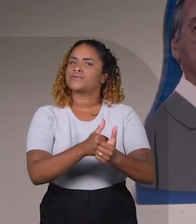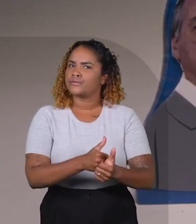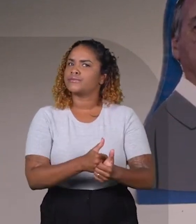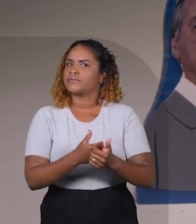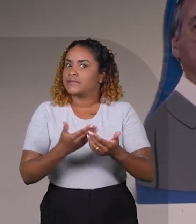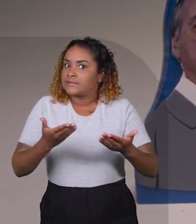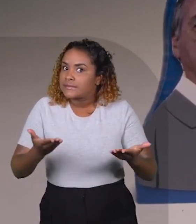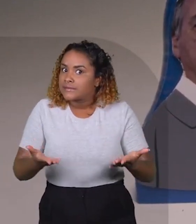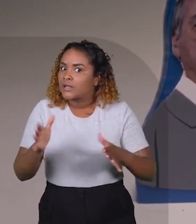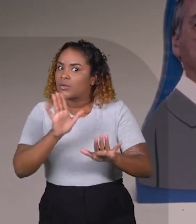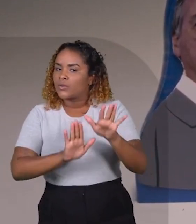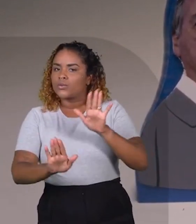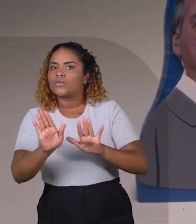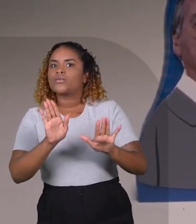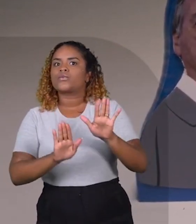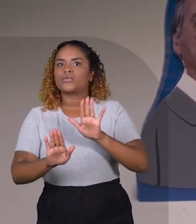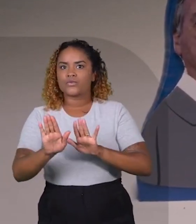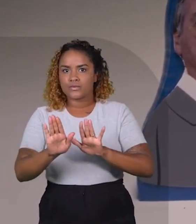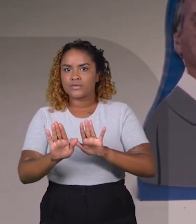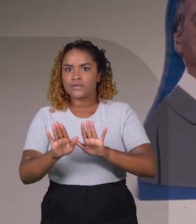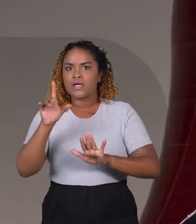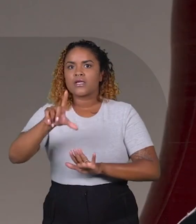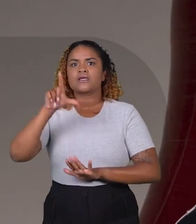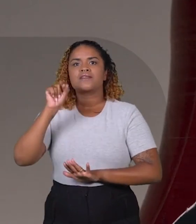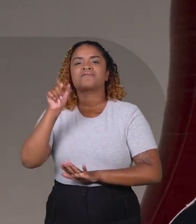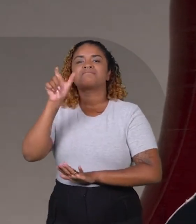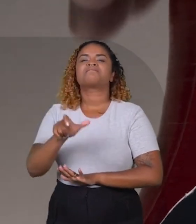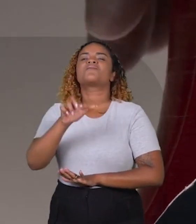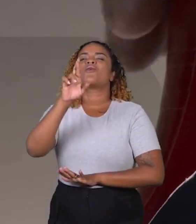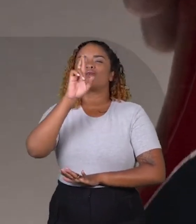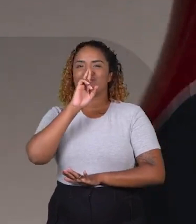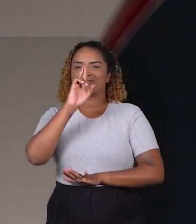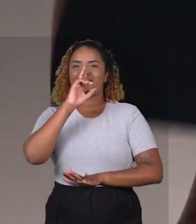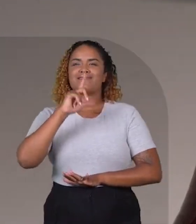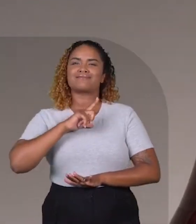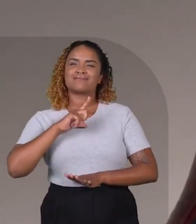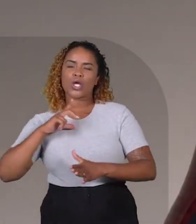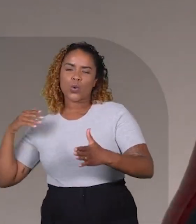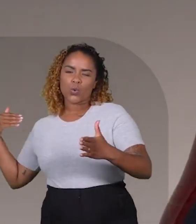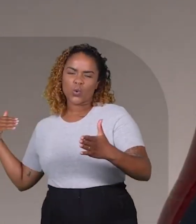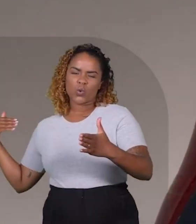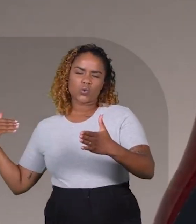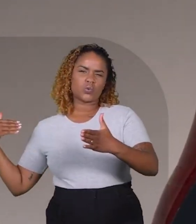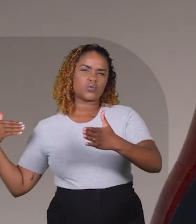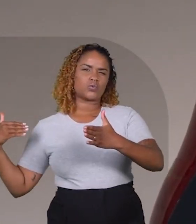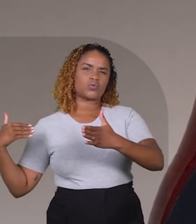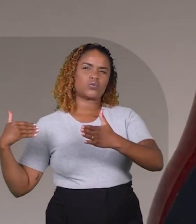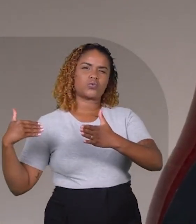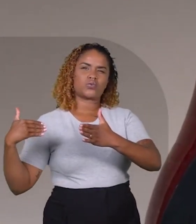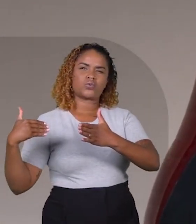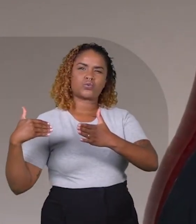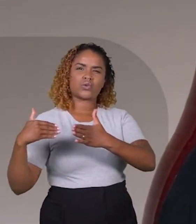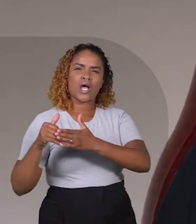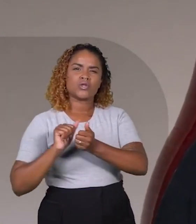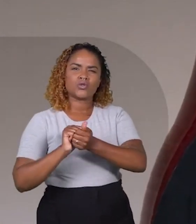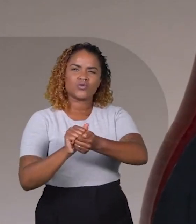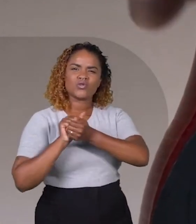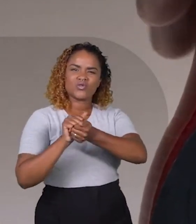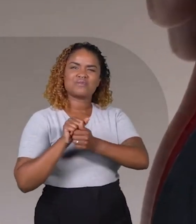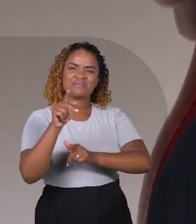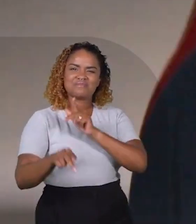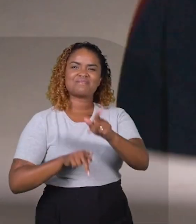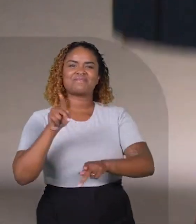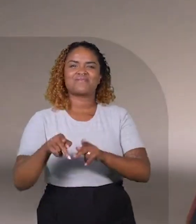anda para saber quem ele é. Escolha Rogério, que traz o legado de Deda que está do lado do